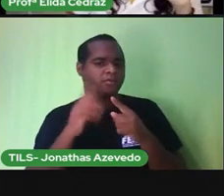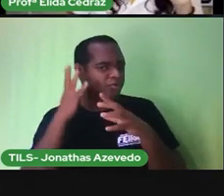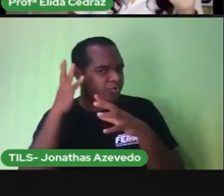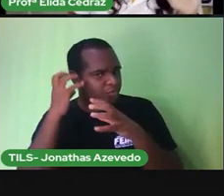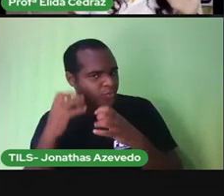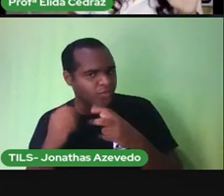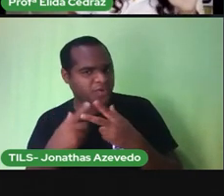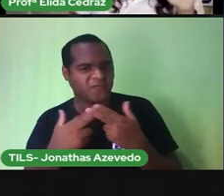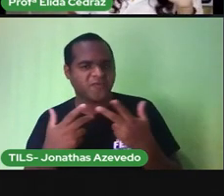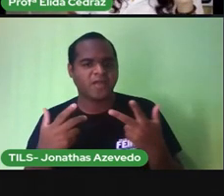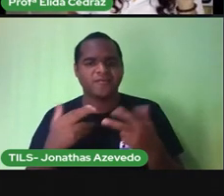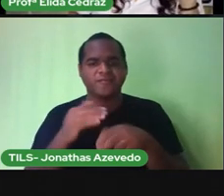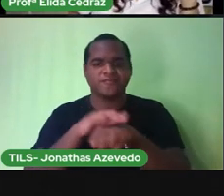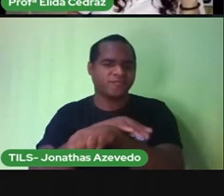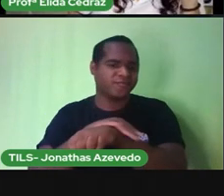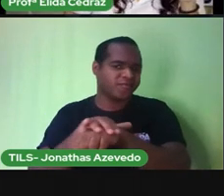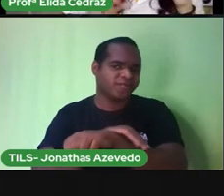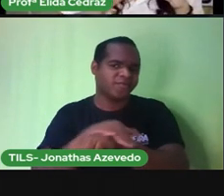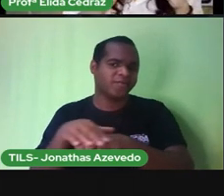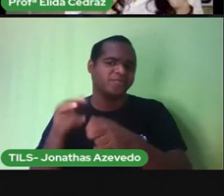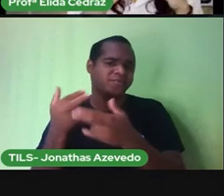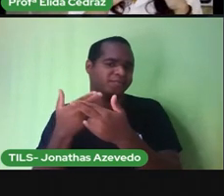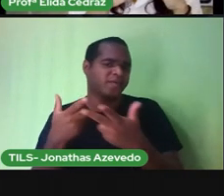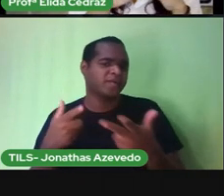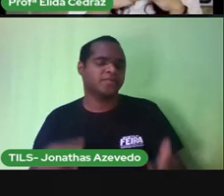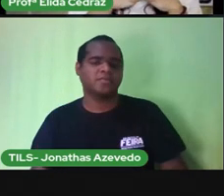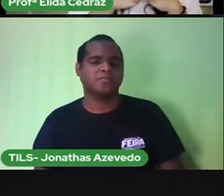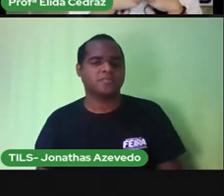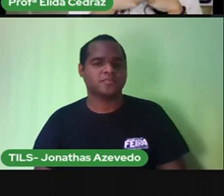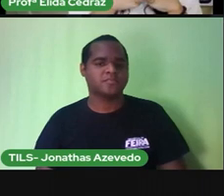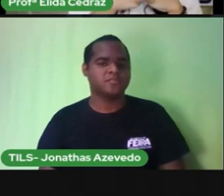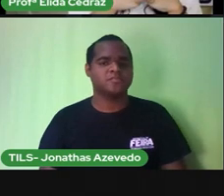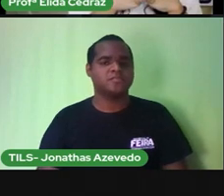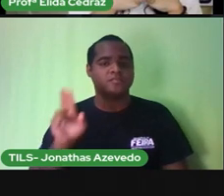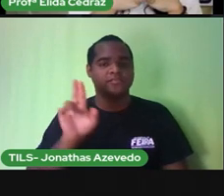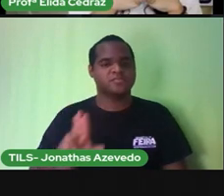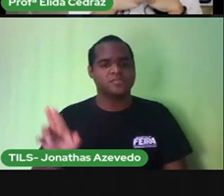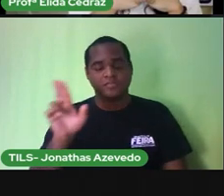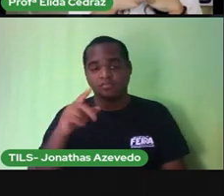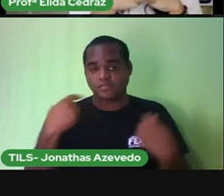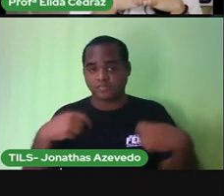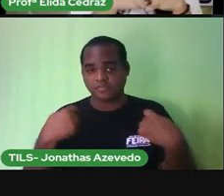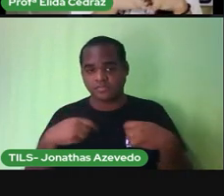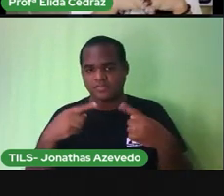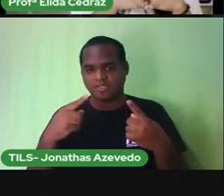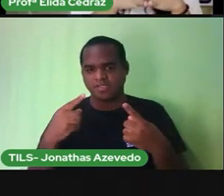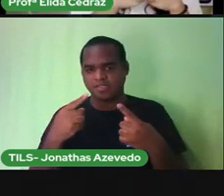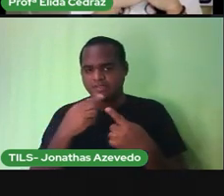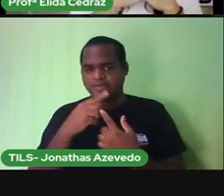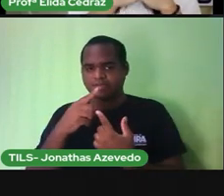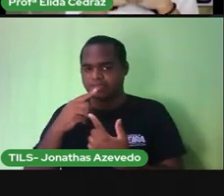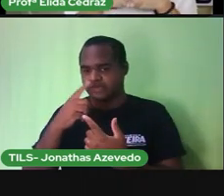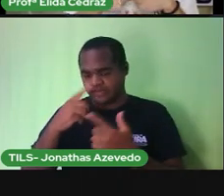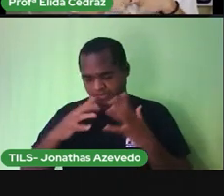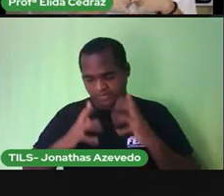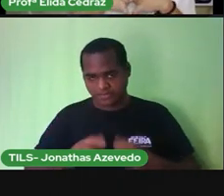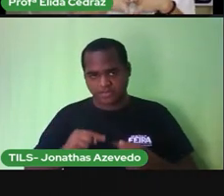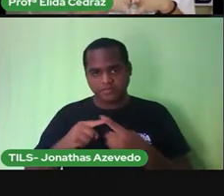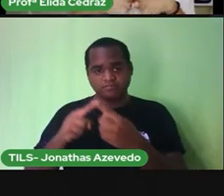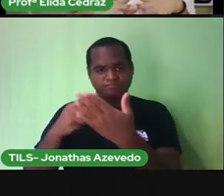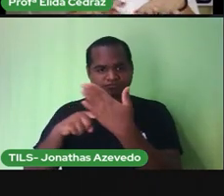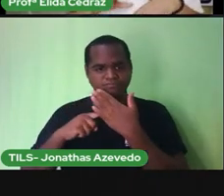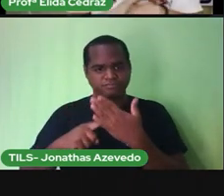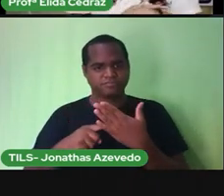perfume de hidratante usar produtos de higiene vencidos pode causar